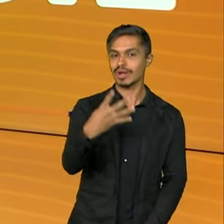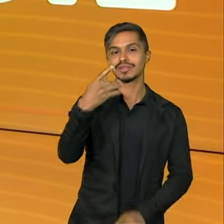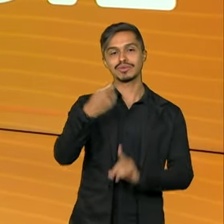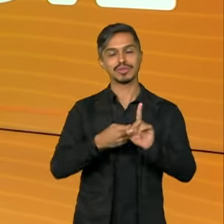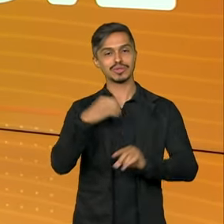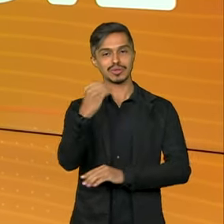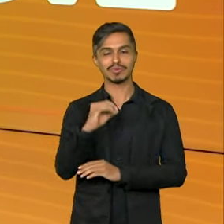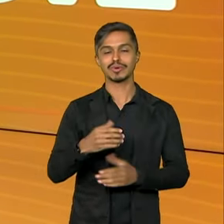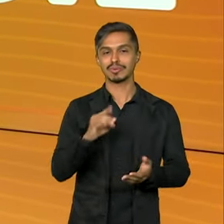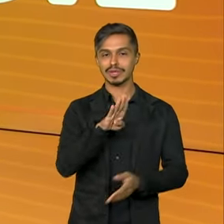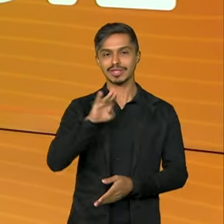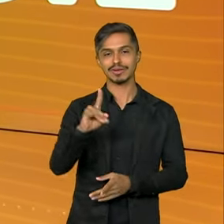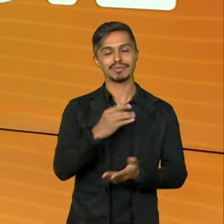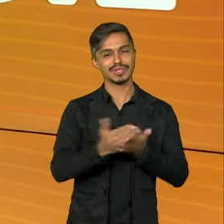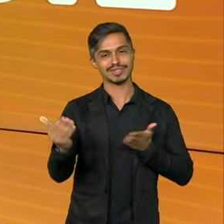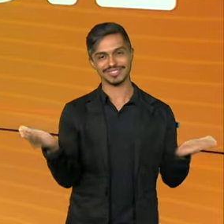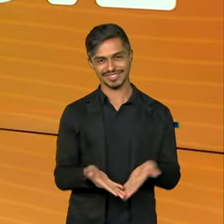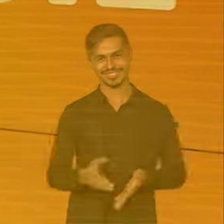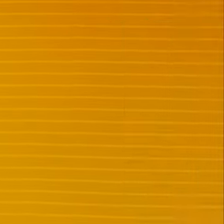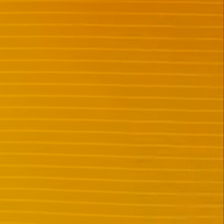O Brasil em Dia começa agora.